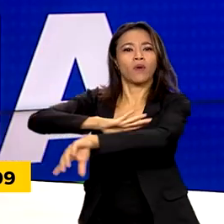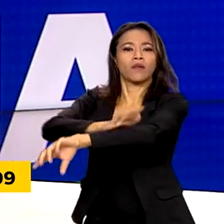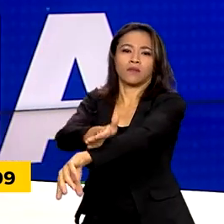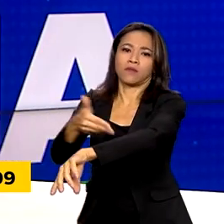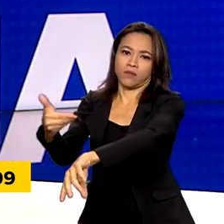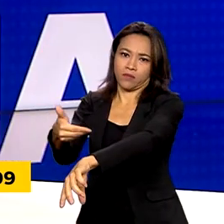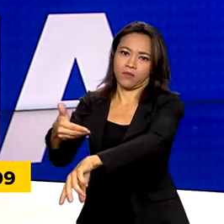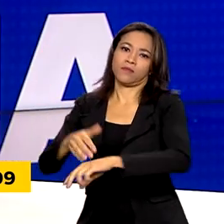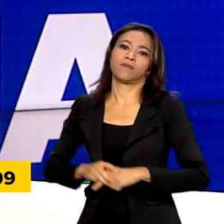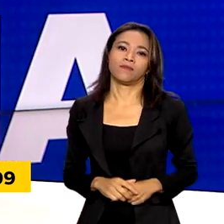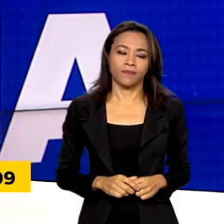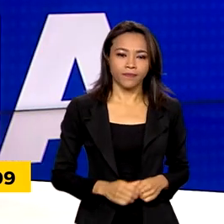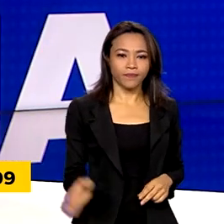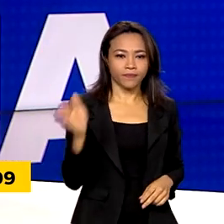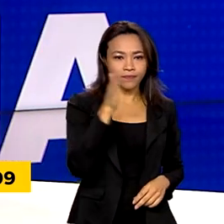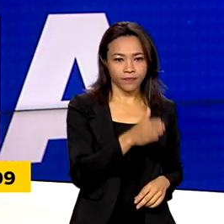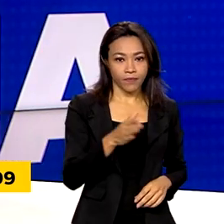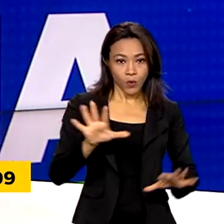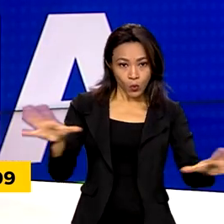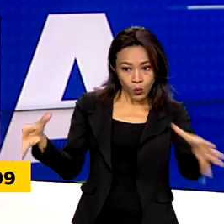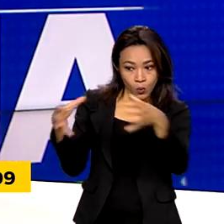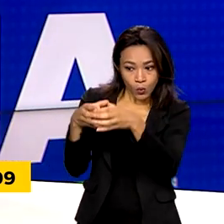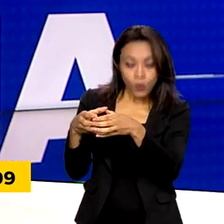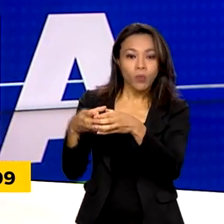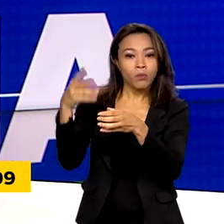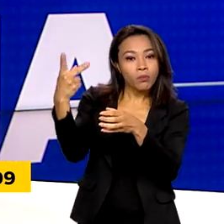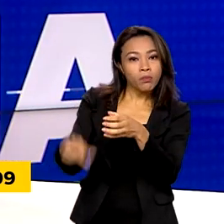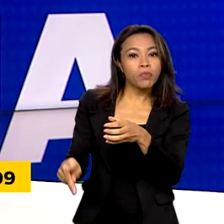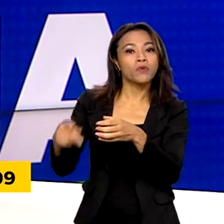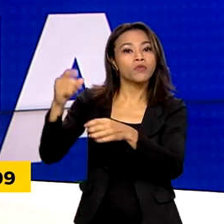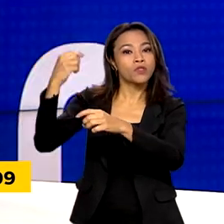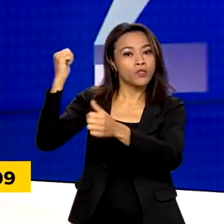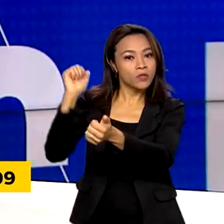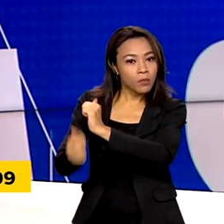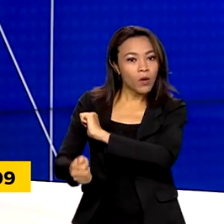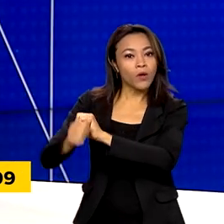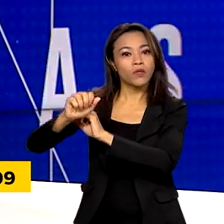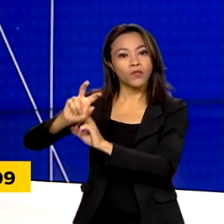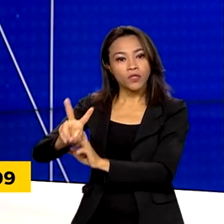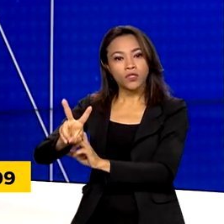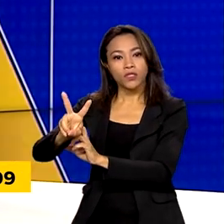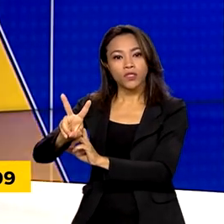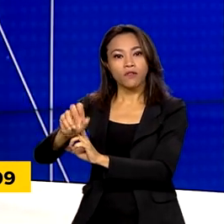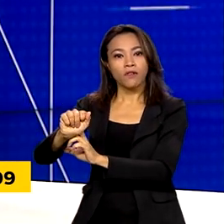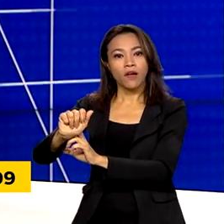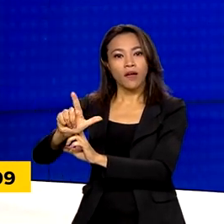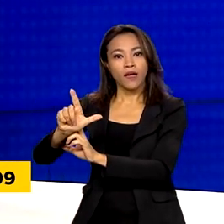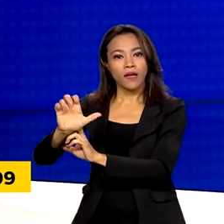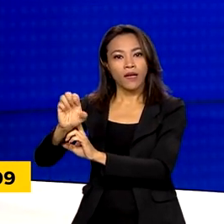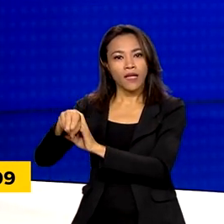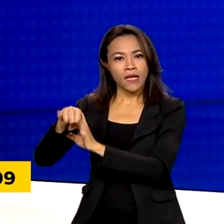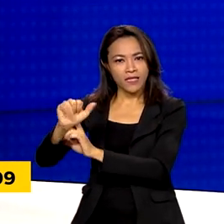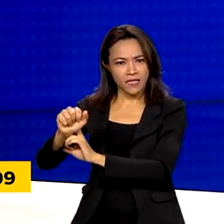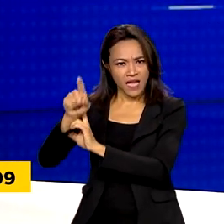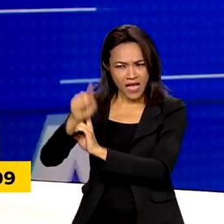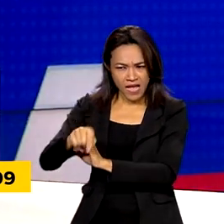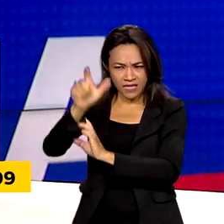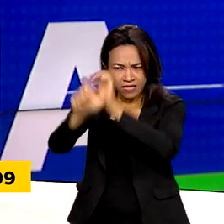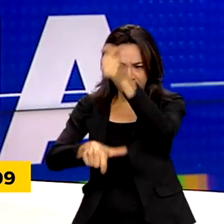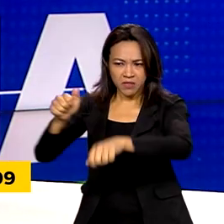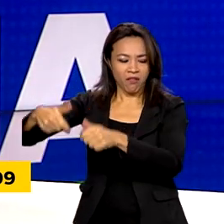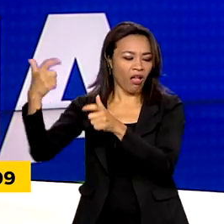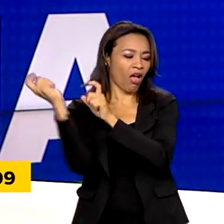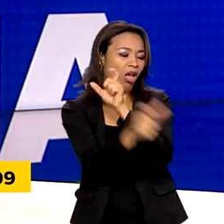O Clube Valencia divulgou nota nesta segunda-feira, onde afirma que banirá para sempre os torcedores que fizeram gestos